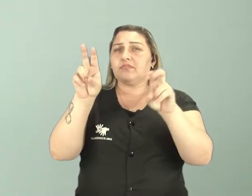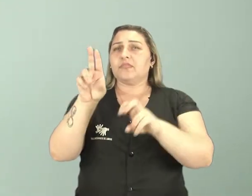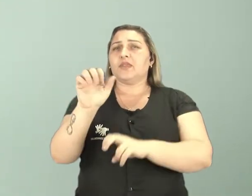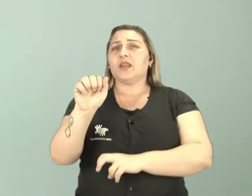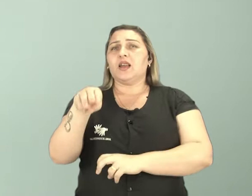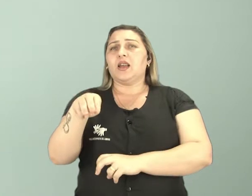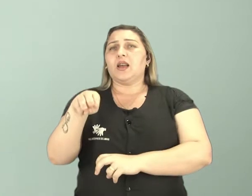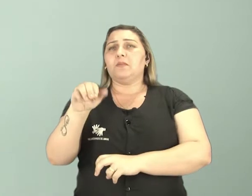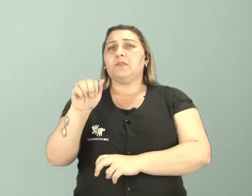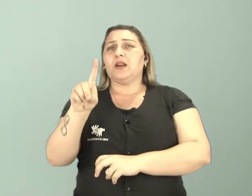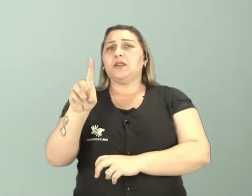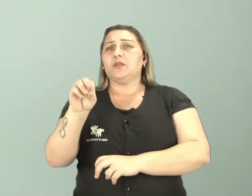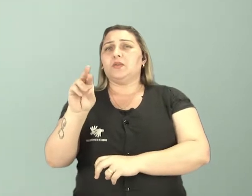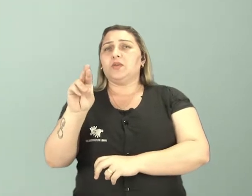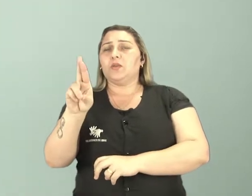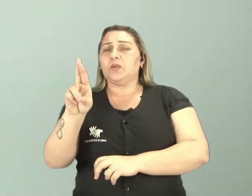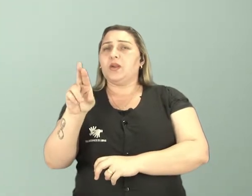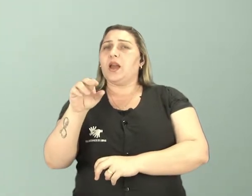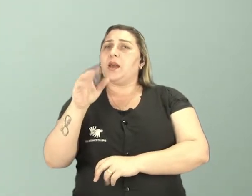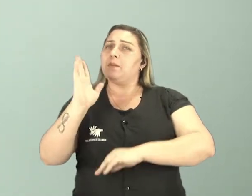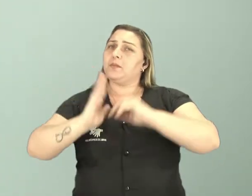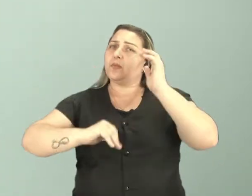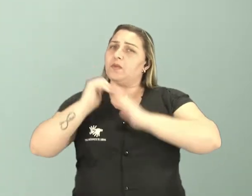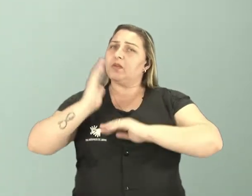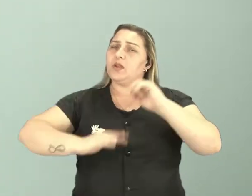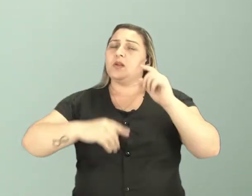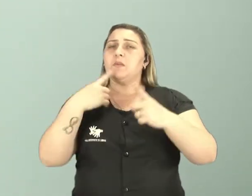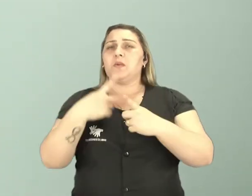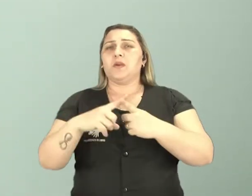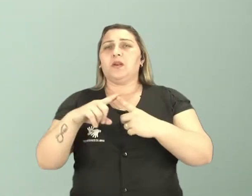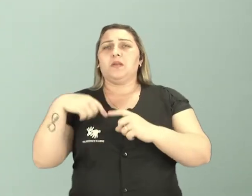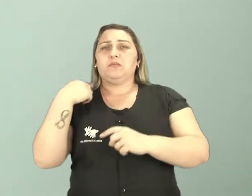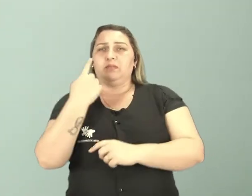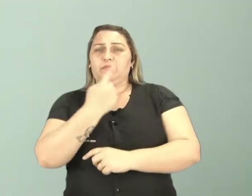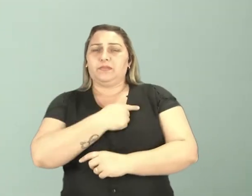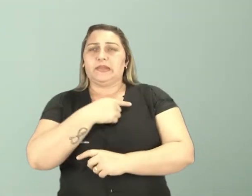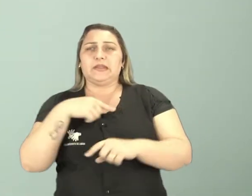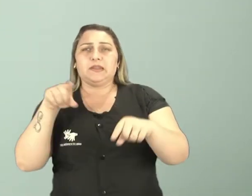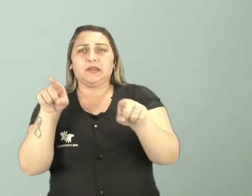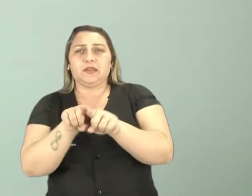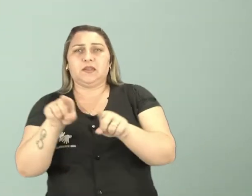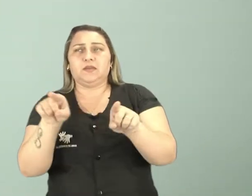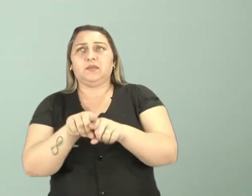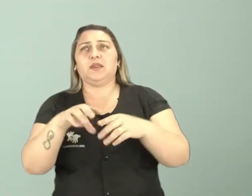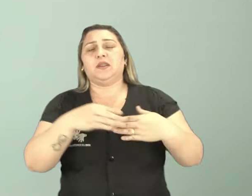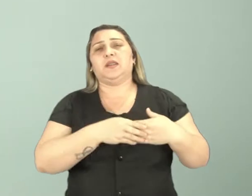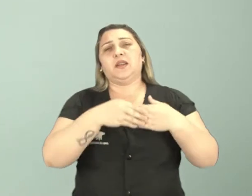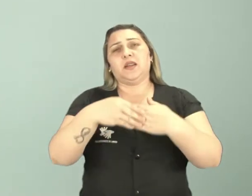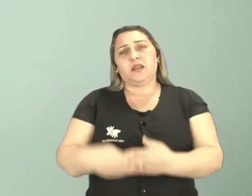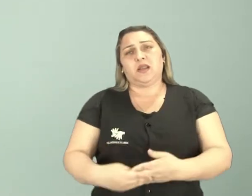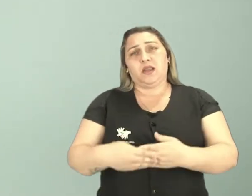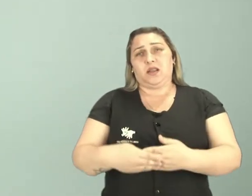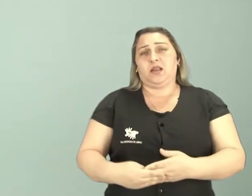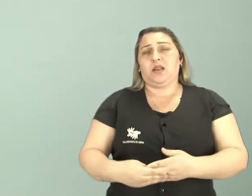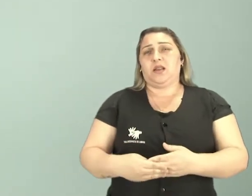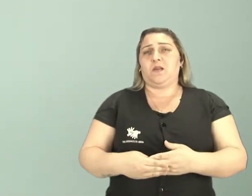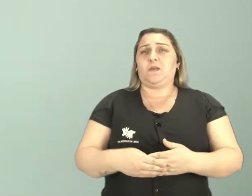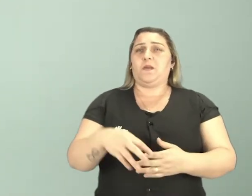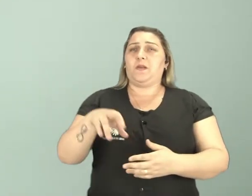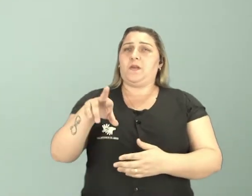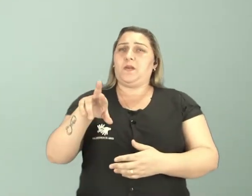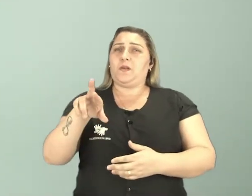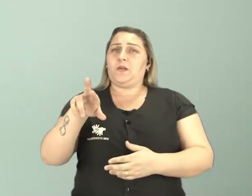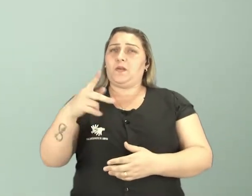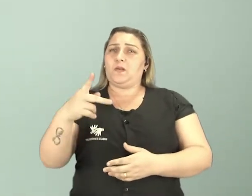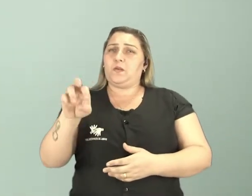amador e profissional. Primeiro porque muitos de nós também trazemos um preconceito errôneo de que